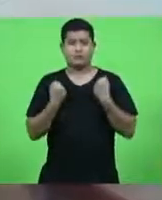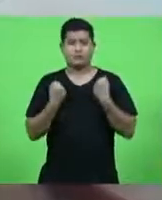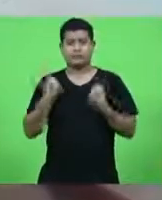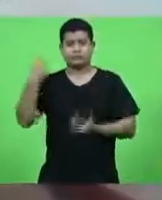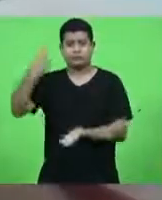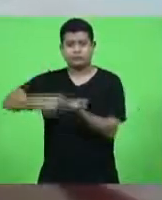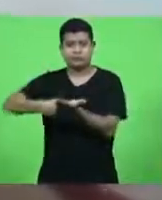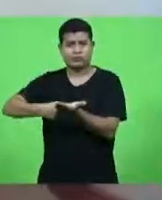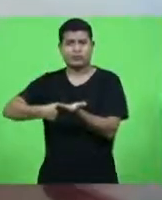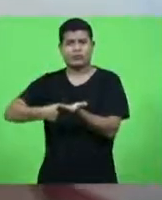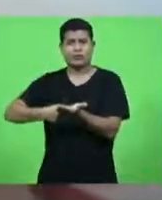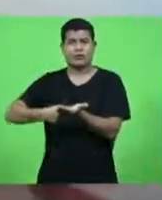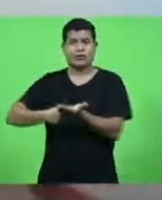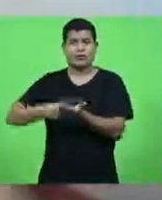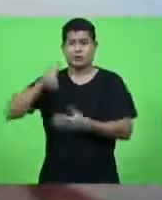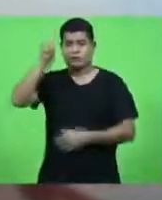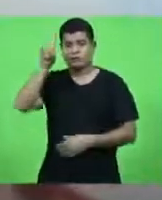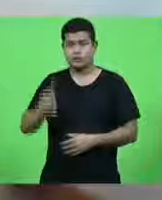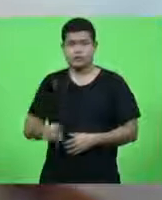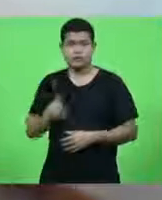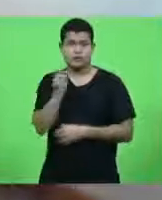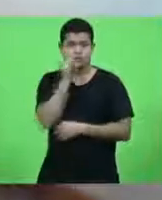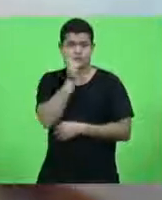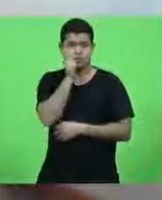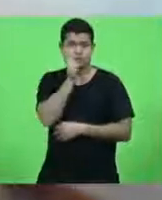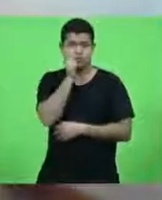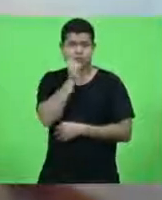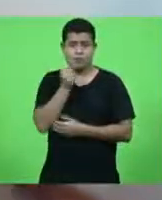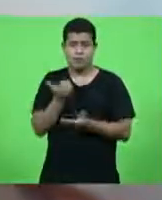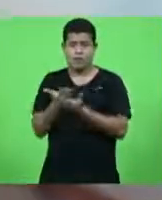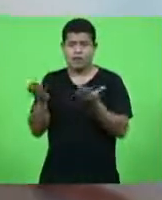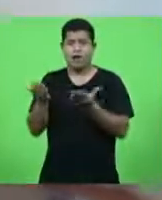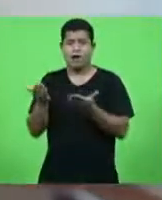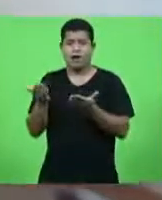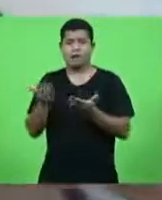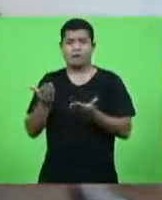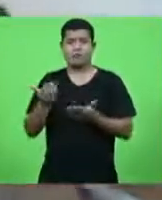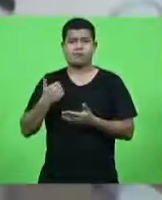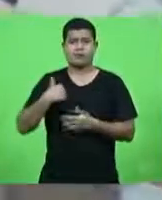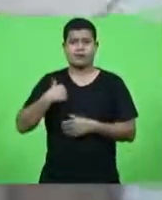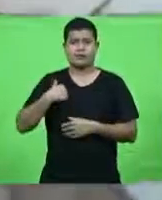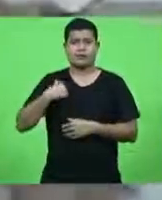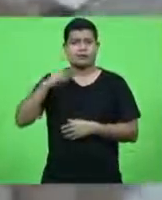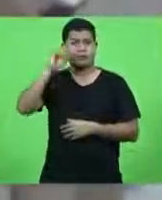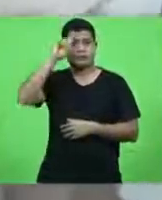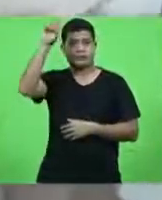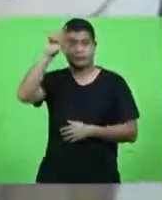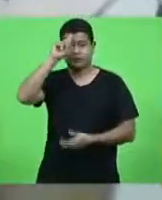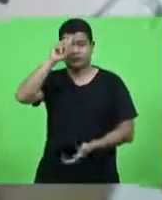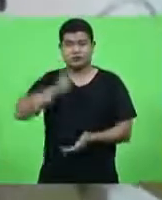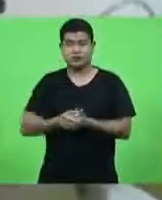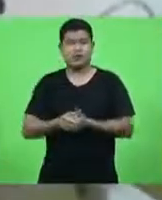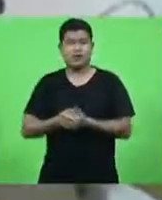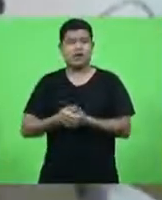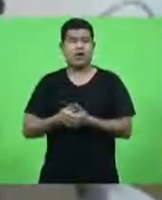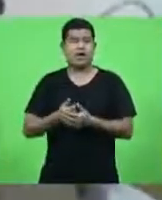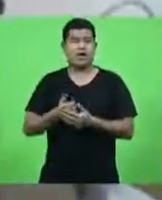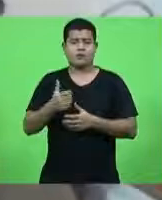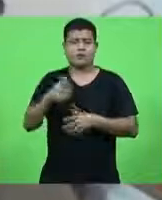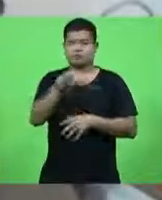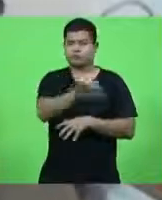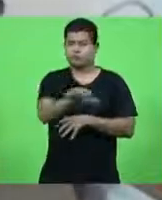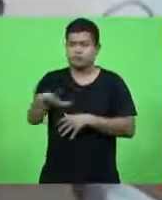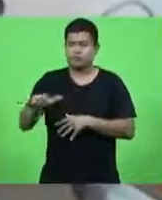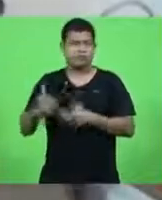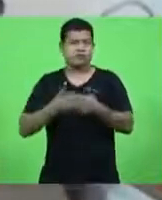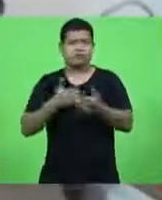pelo direito das mulheres para protagonizar a tomada de decisão em todas as áreas da vida, seja dentro